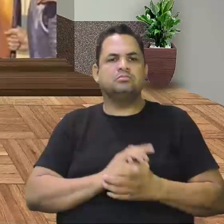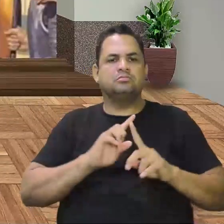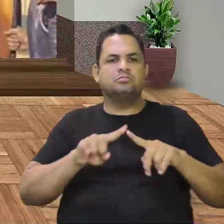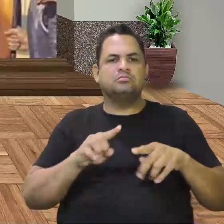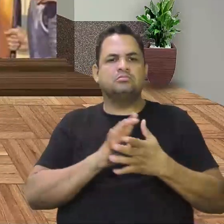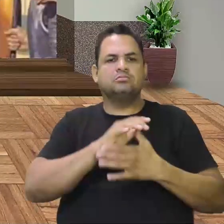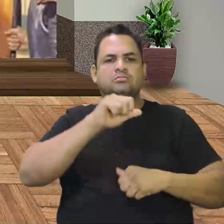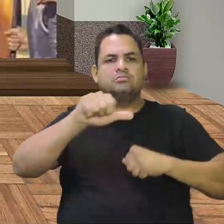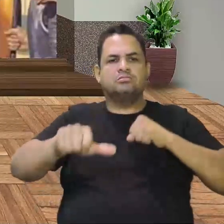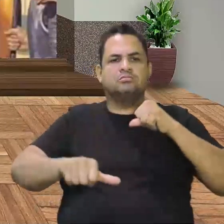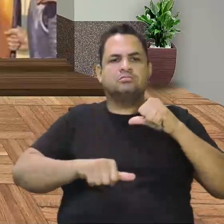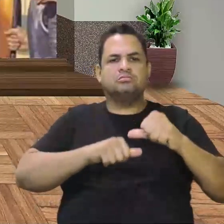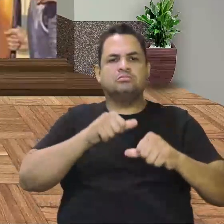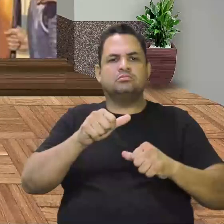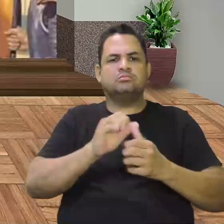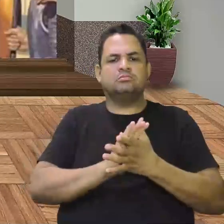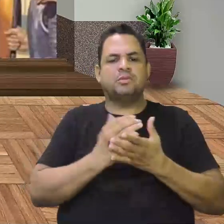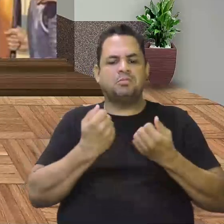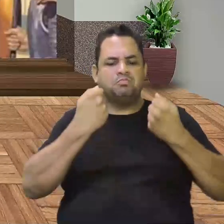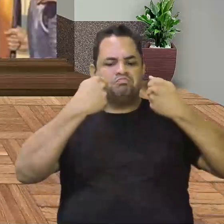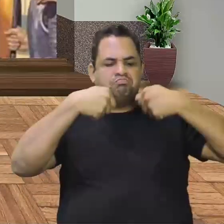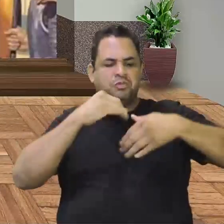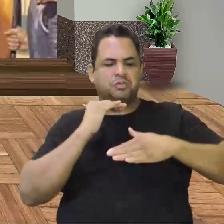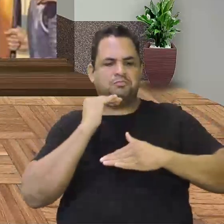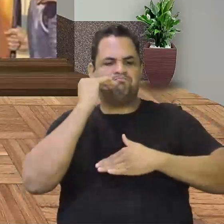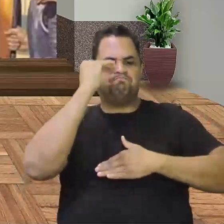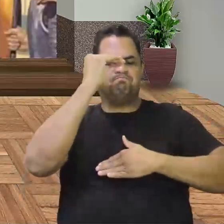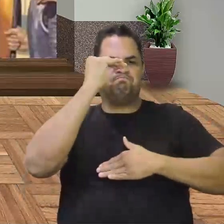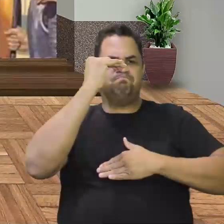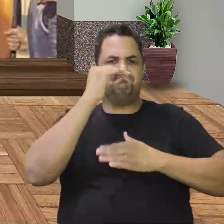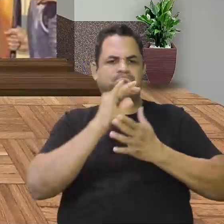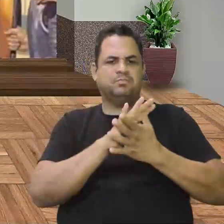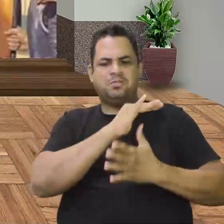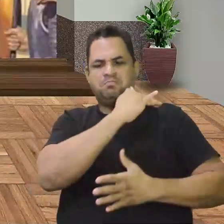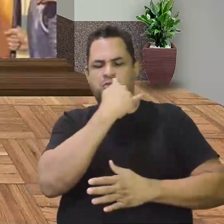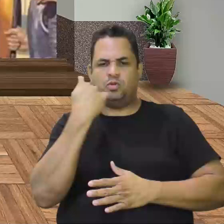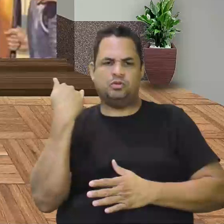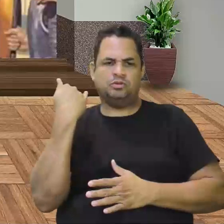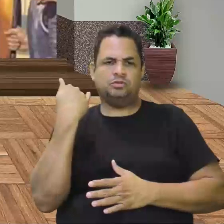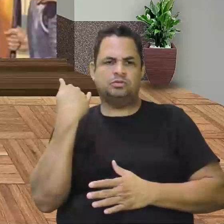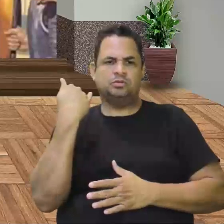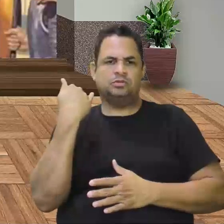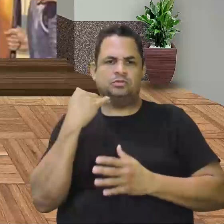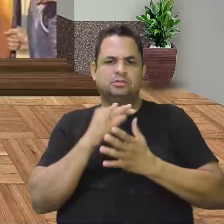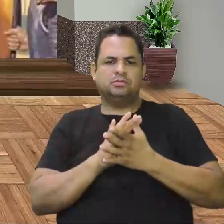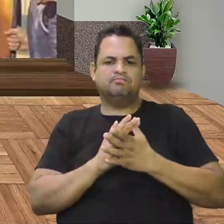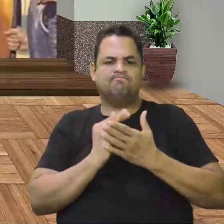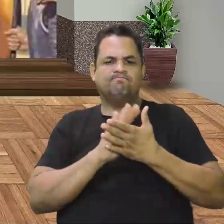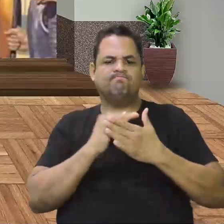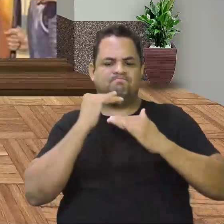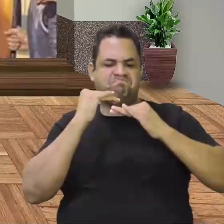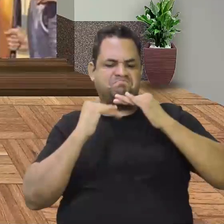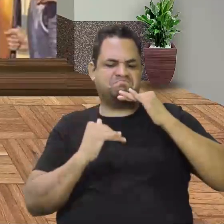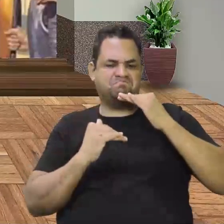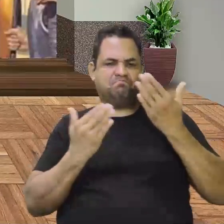se transforma em domínio, dizimação, subjugação.